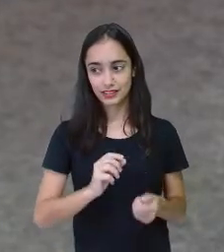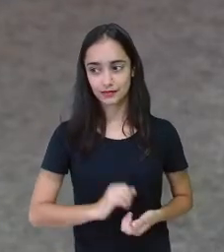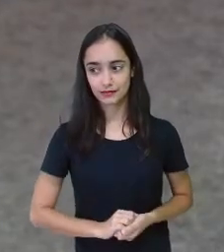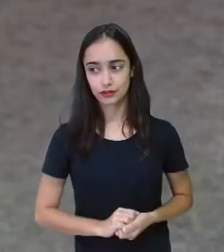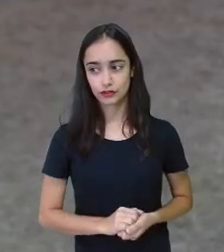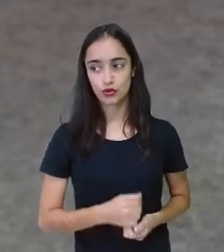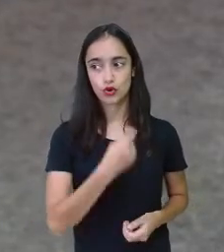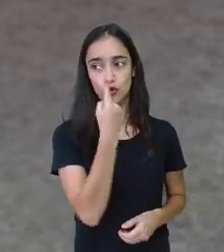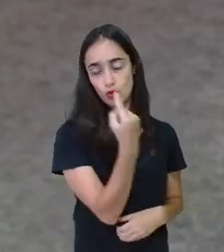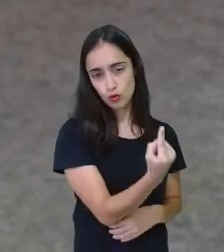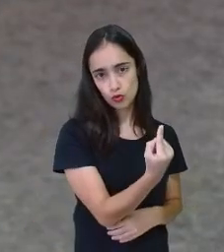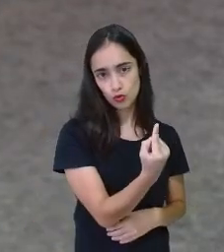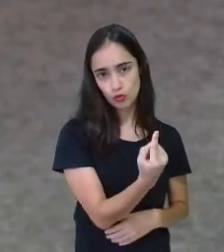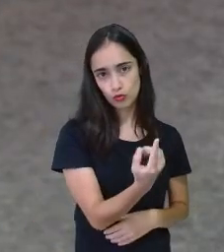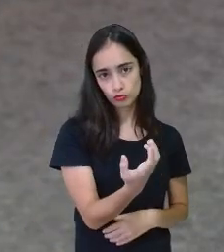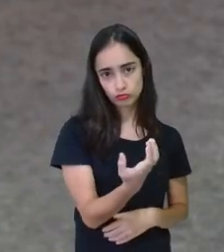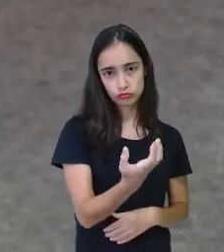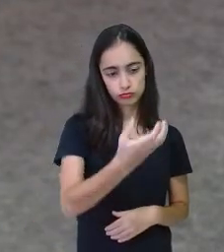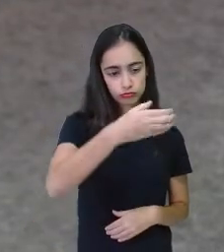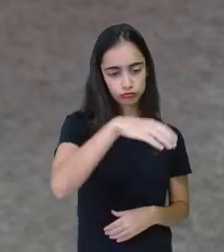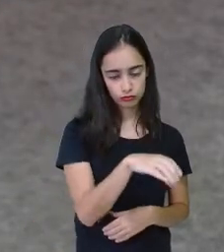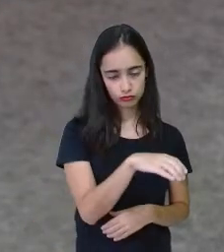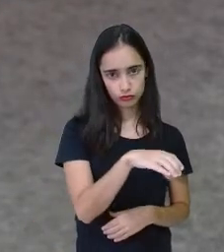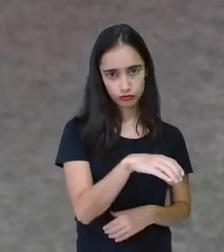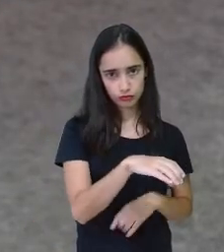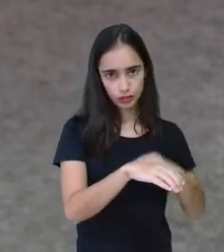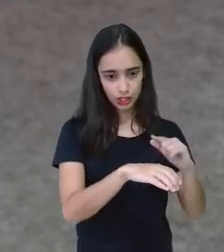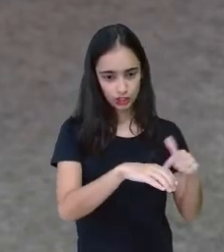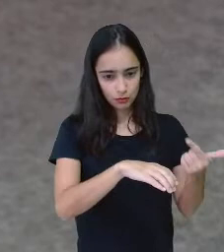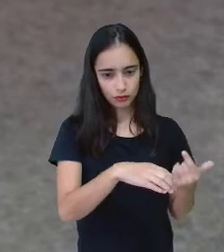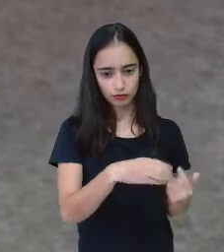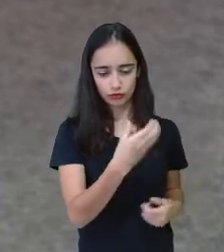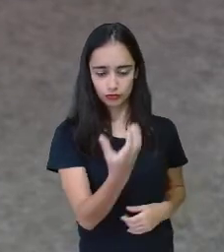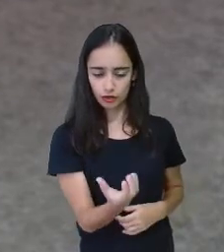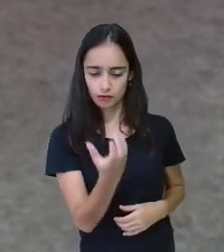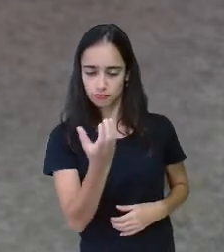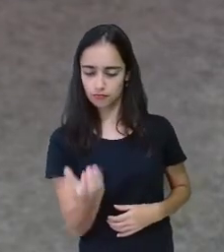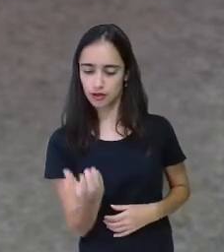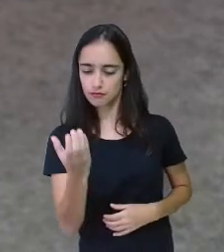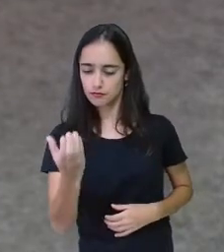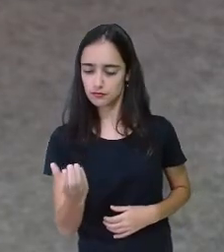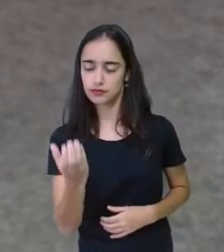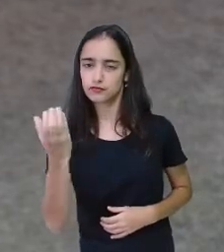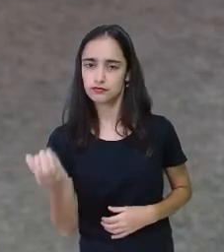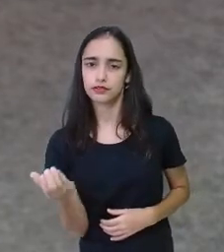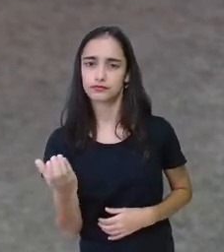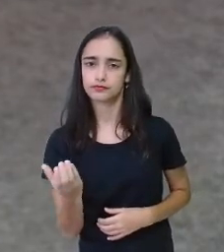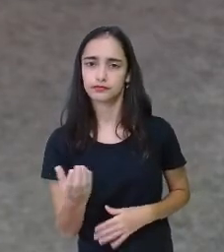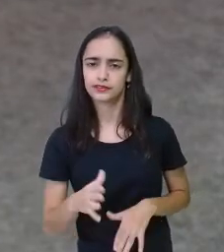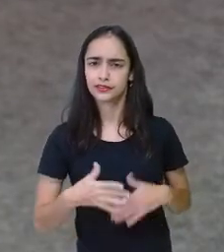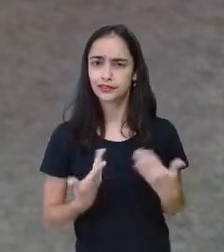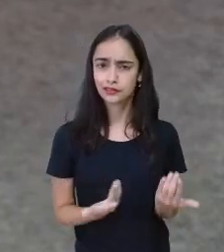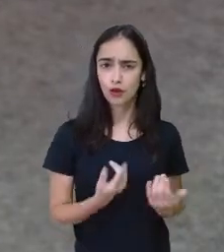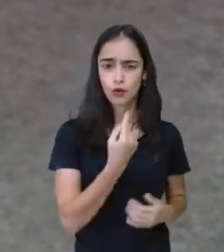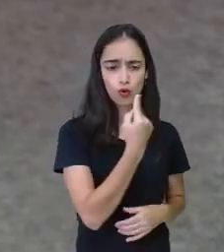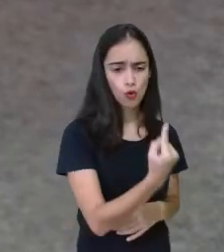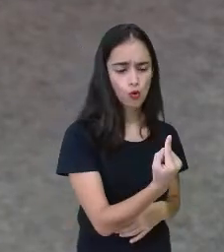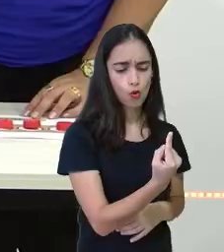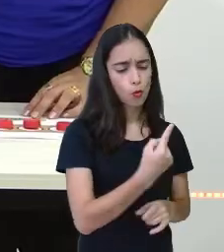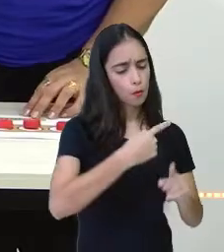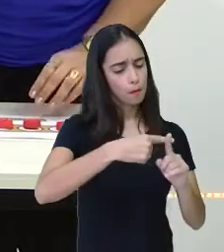Um. E o restante fica aberto, né? Um, dois. Um, três, quatro. Então, ó. Um, mais quatro.